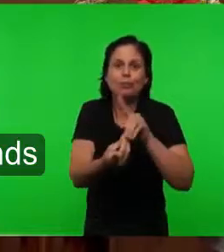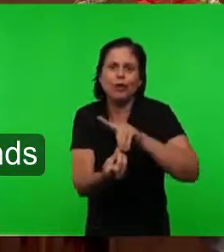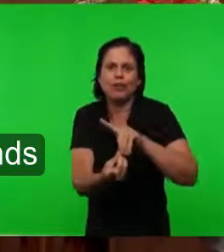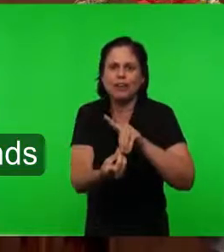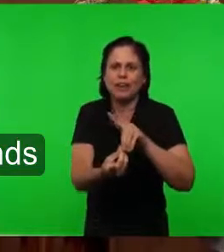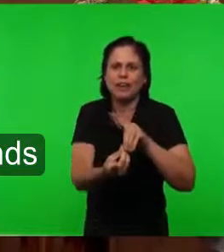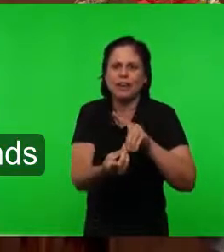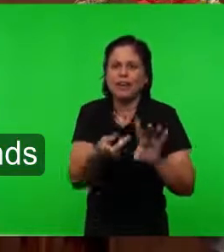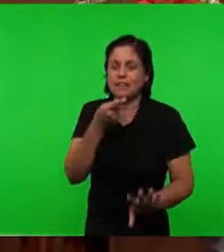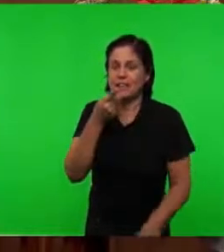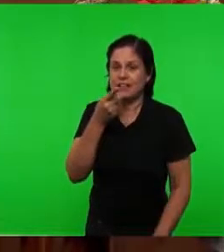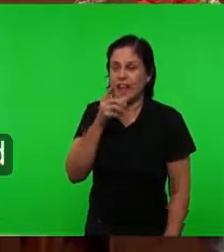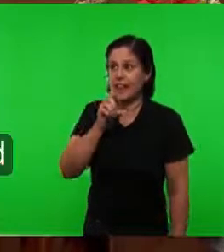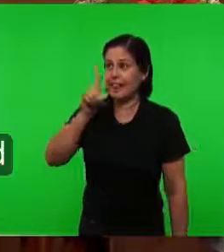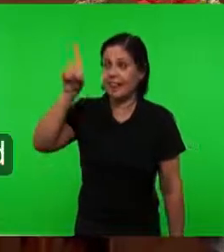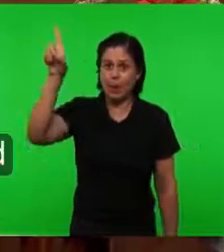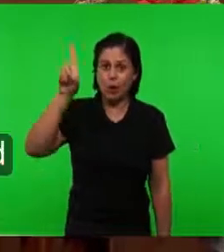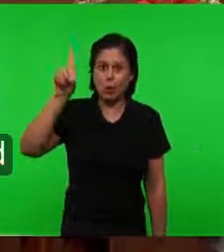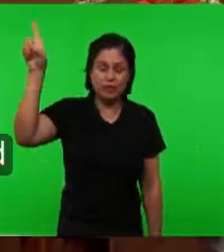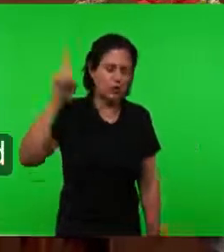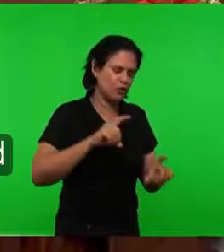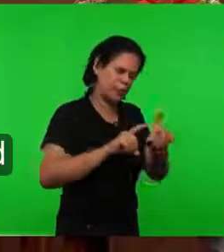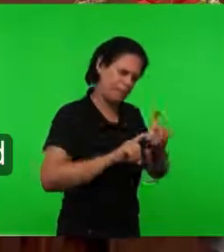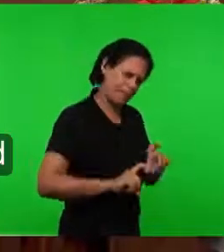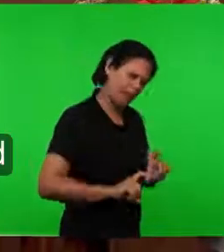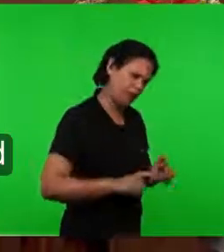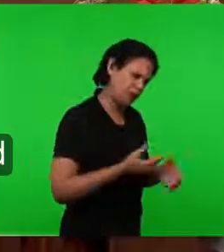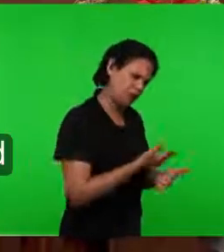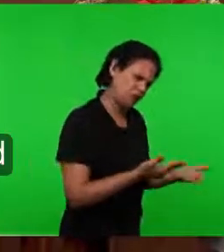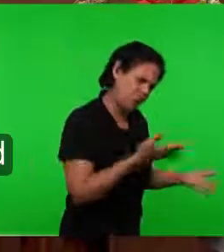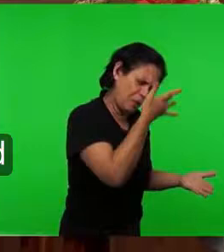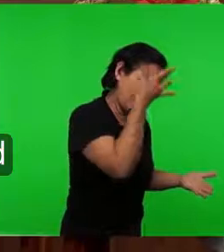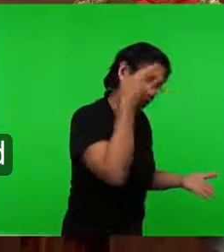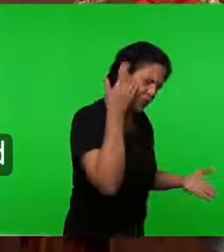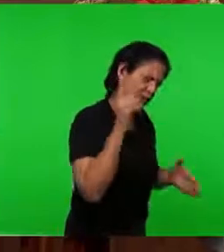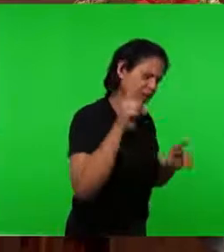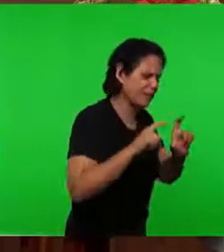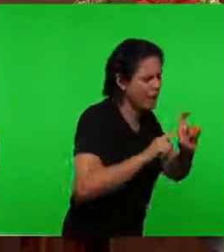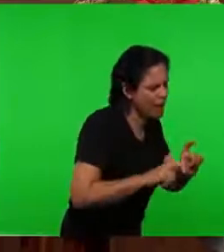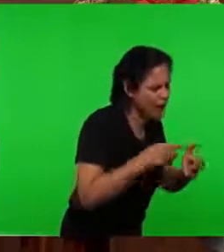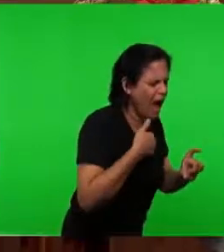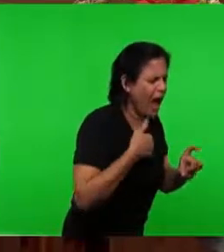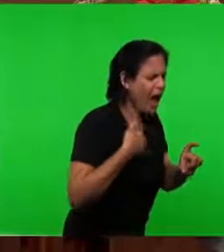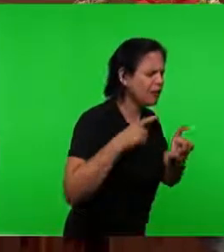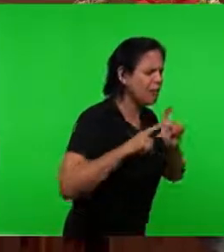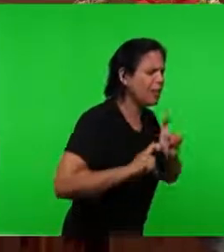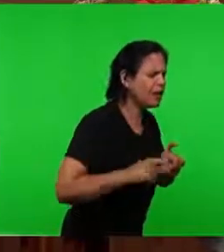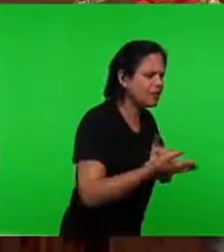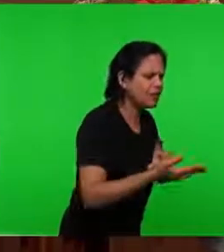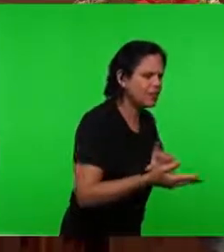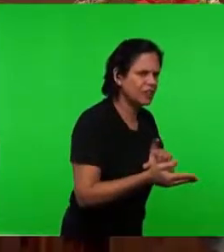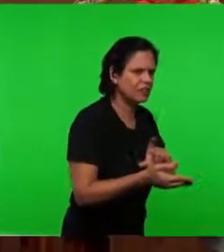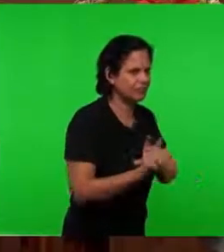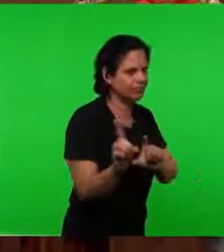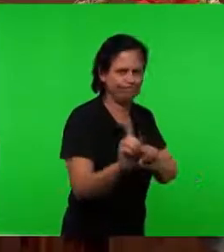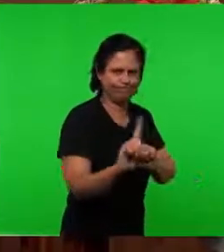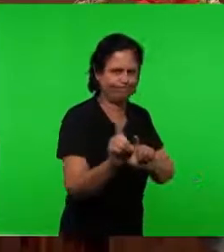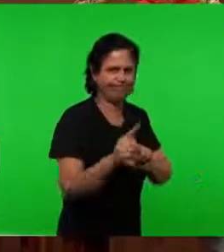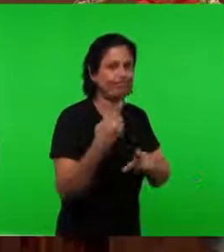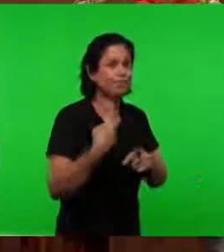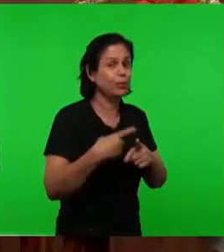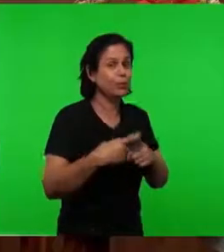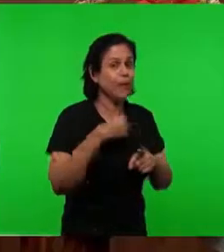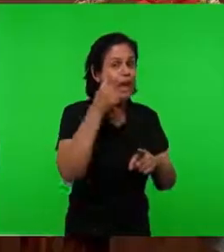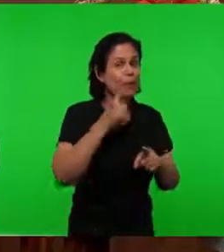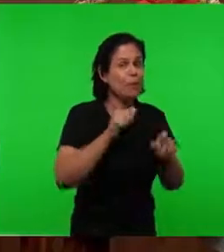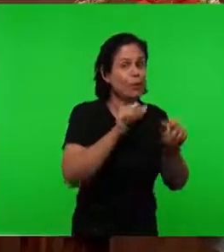Deus Dependendo Do homem E não O homem Dependendo de Deus Então São os rituais Que